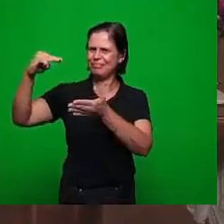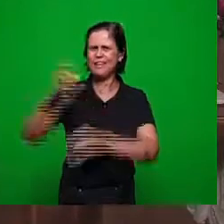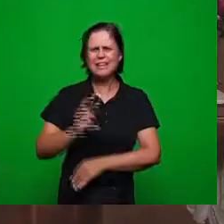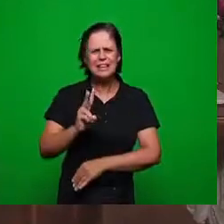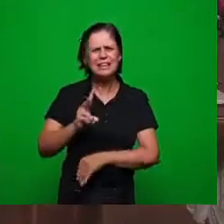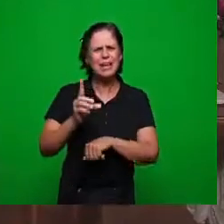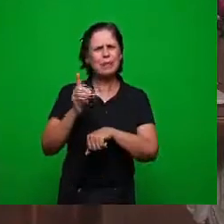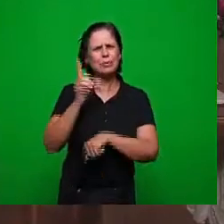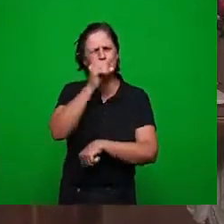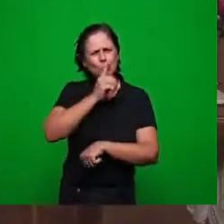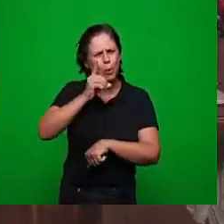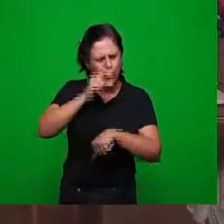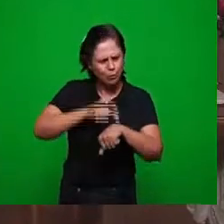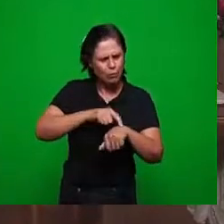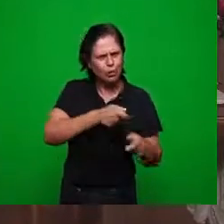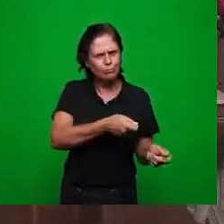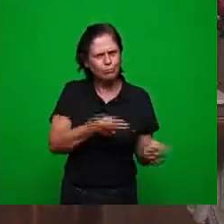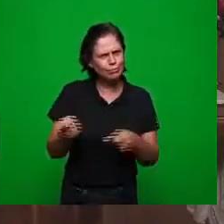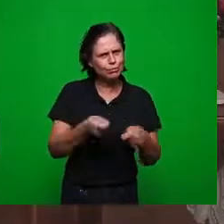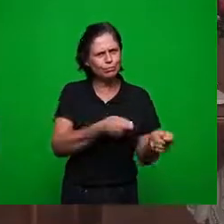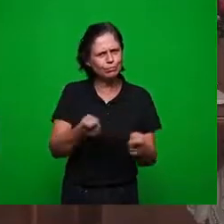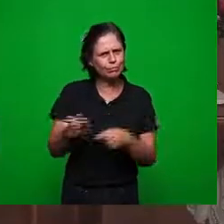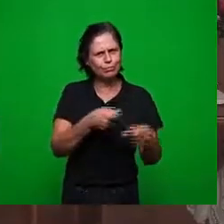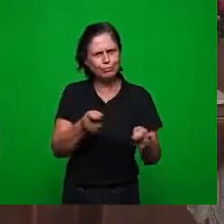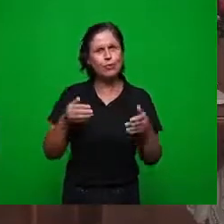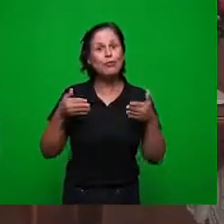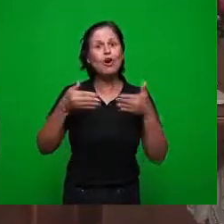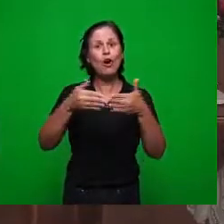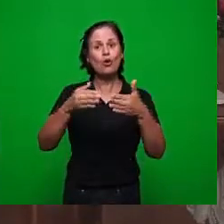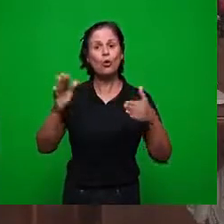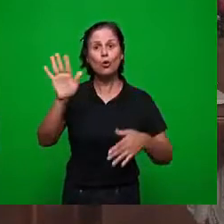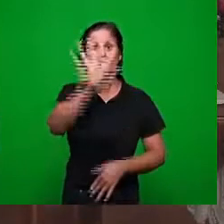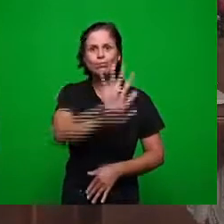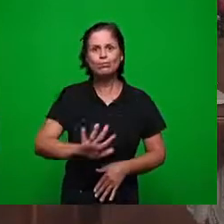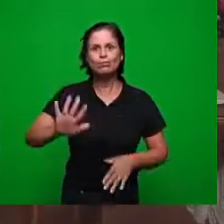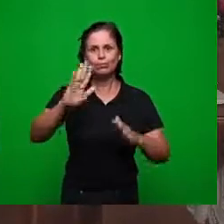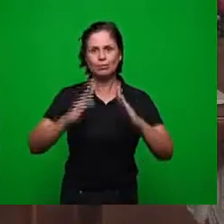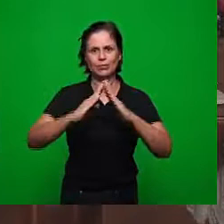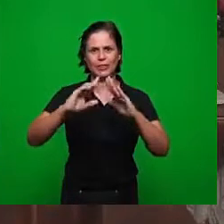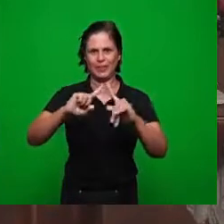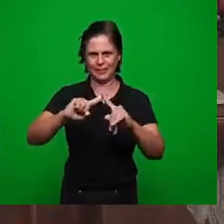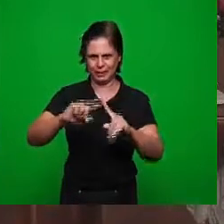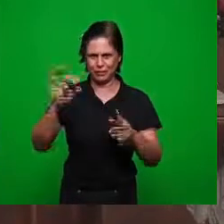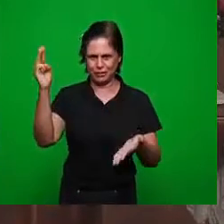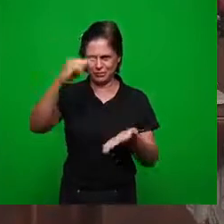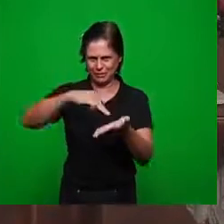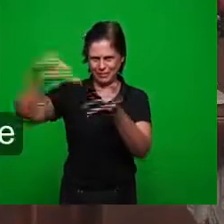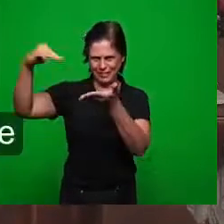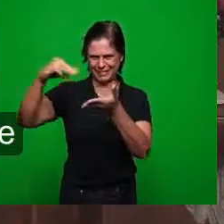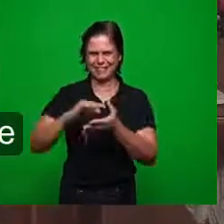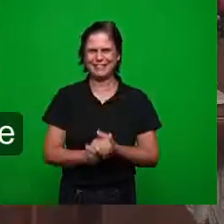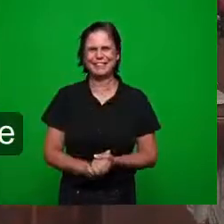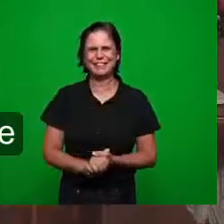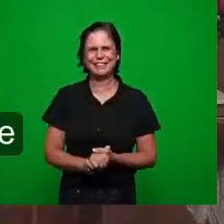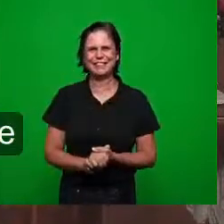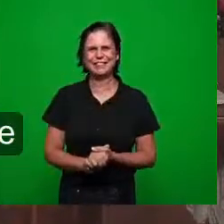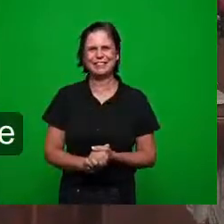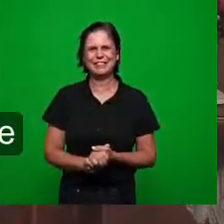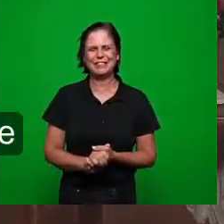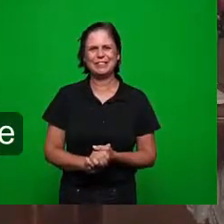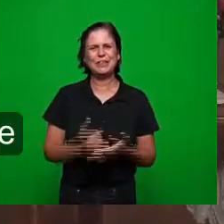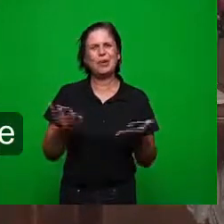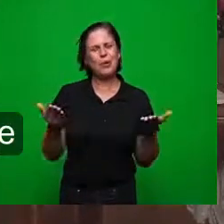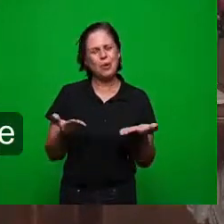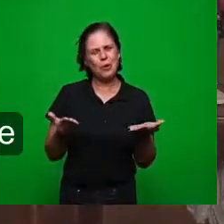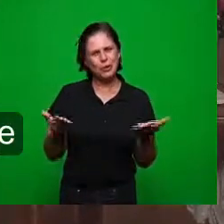domingos neste horário para todas as nossas igrejas Estamos hoje já no nosso primeiro dia na região sudeste do